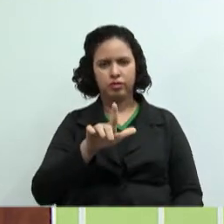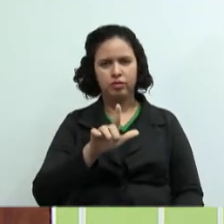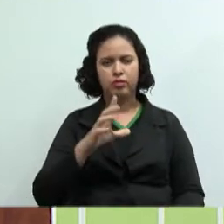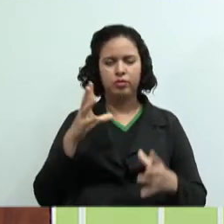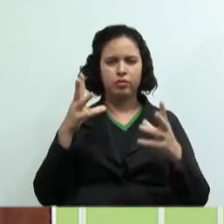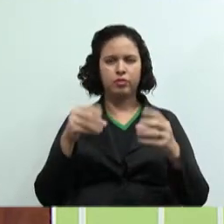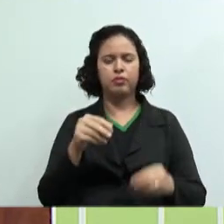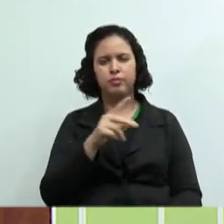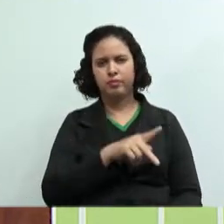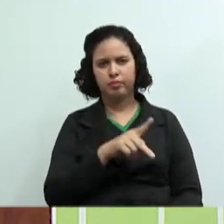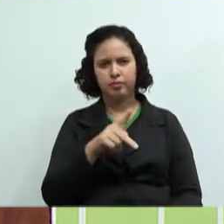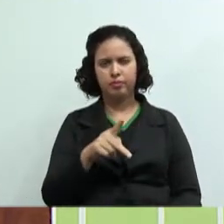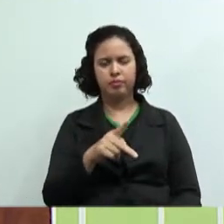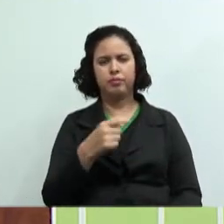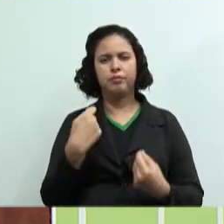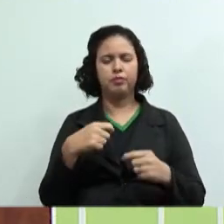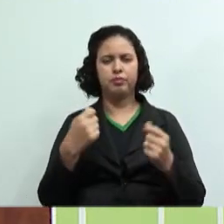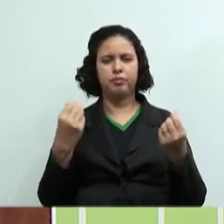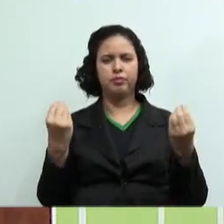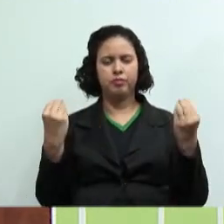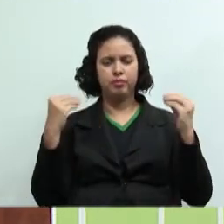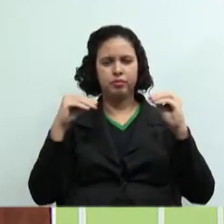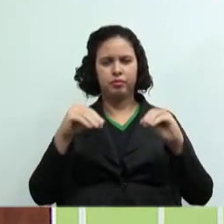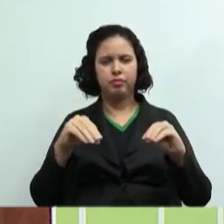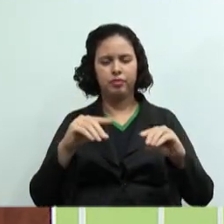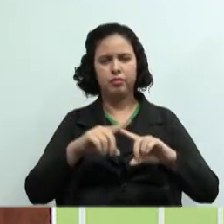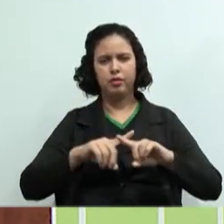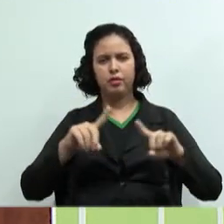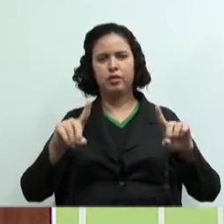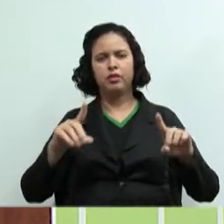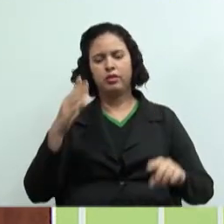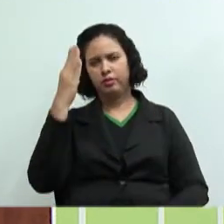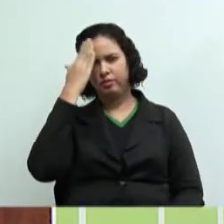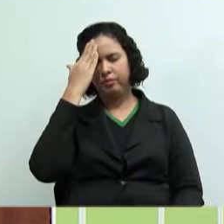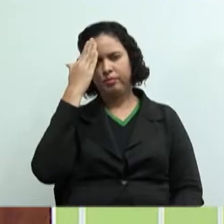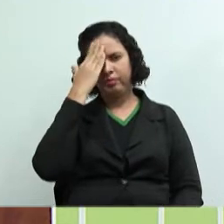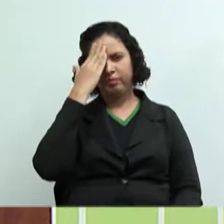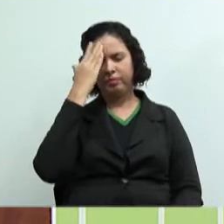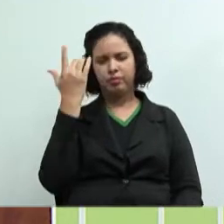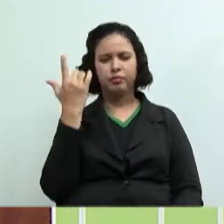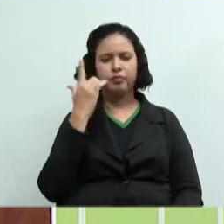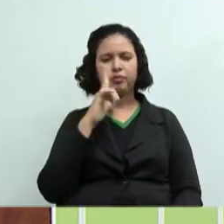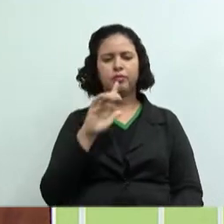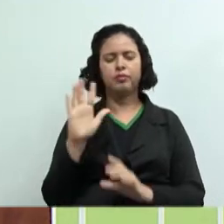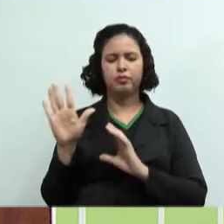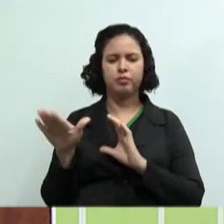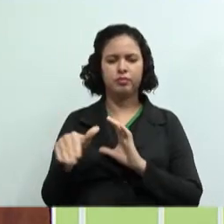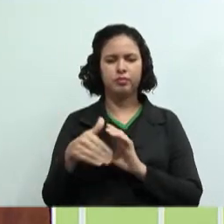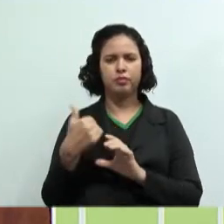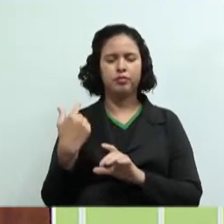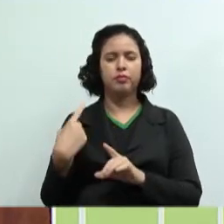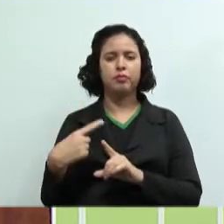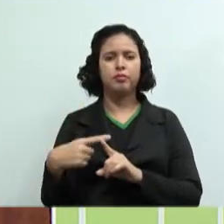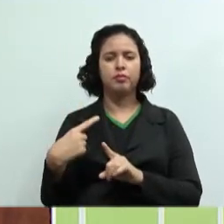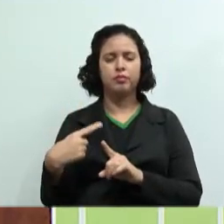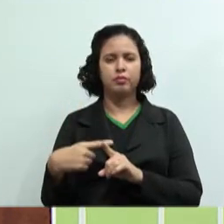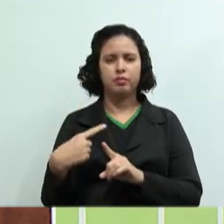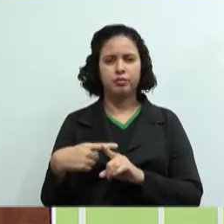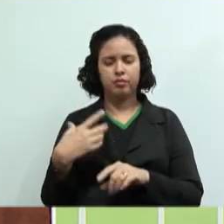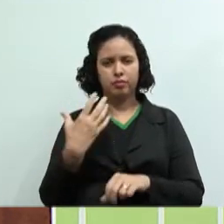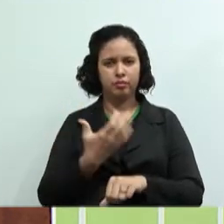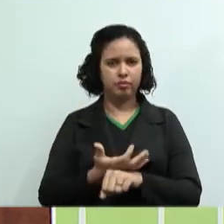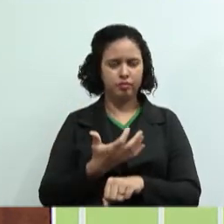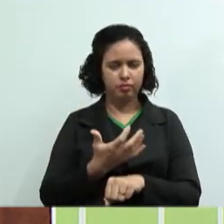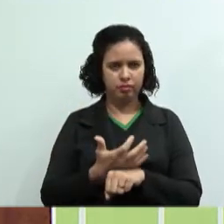a maioria das escolas, mas eu creio que com jeitinho vocês conseguem mandar esse material para mim. Por quê? Porque a disciplina de